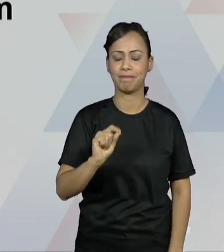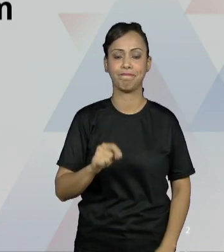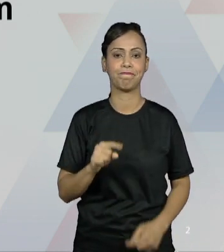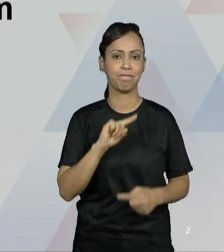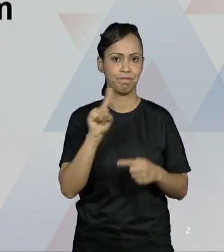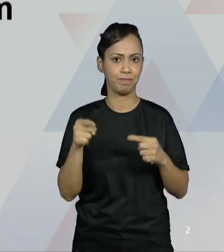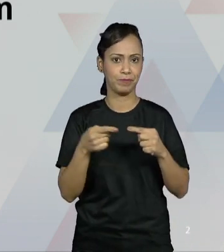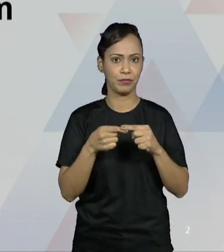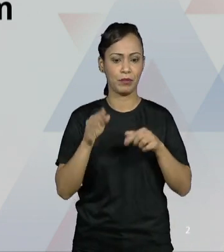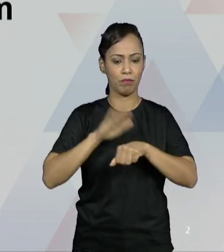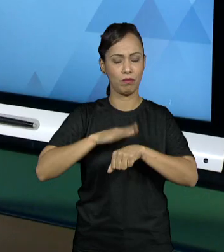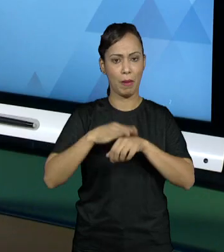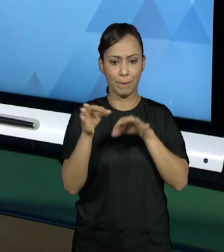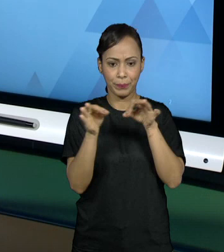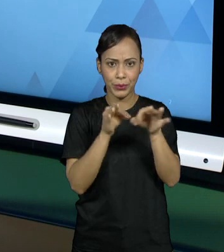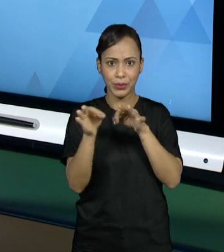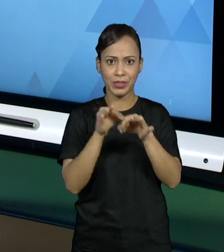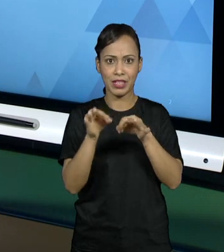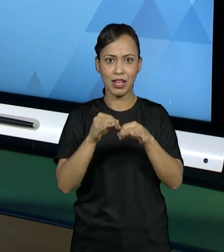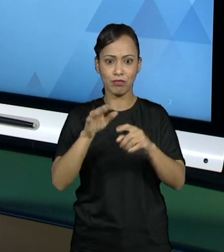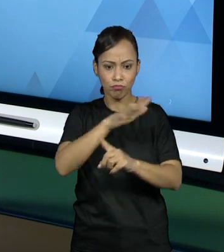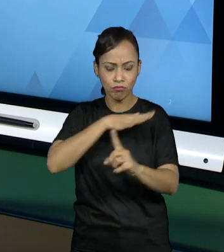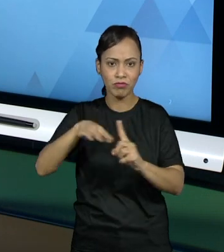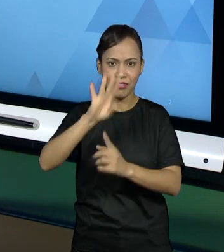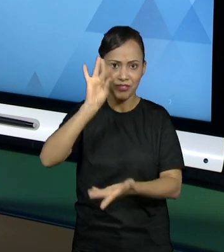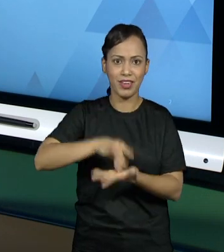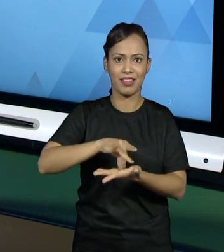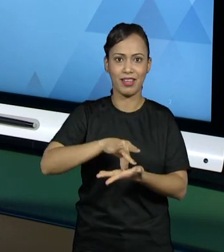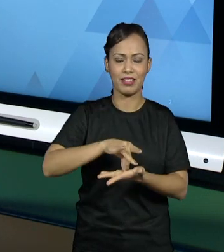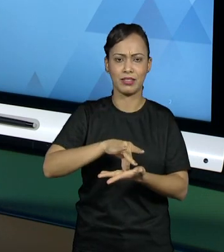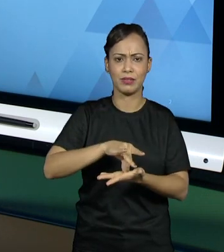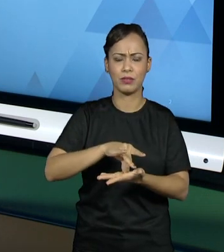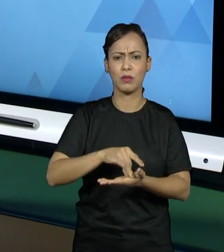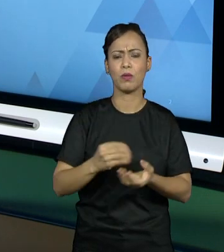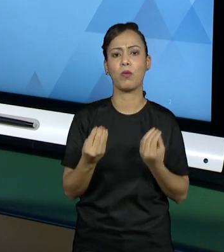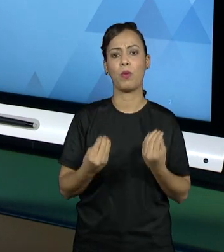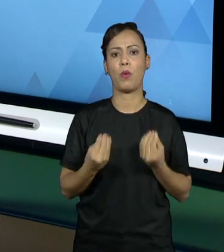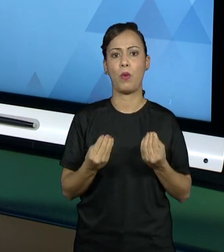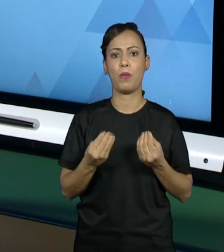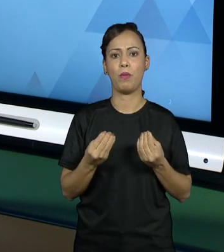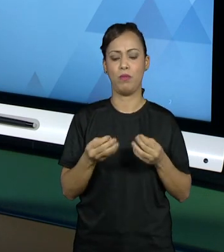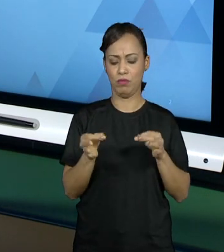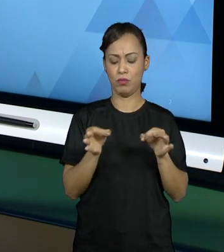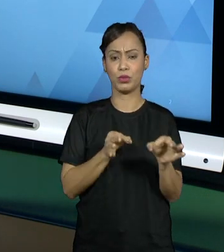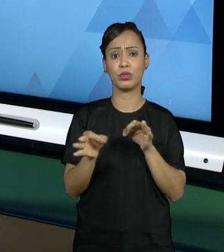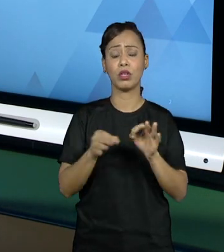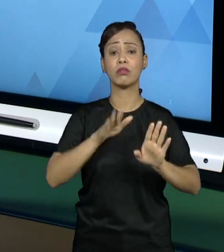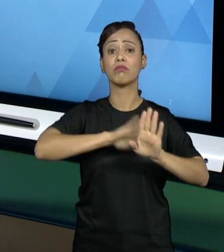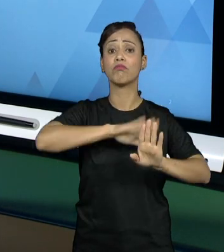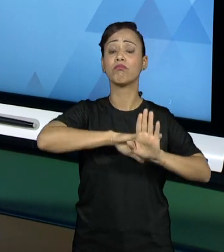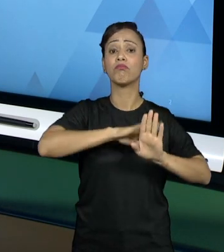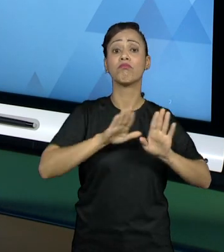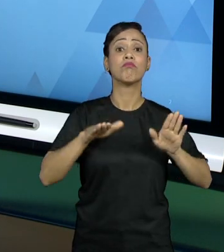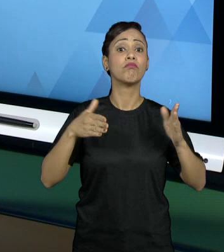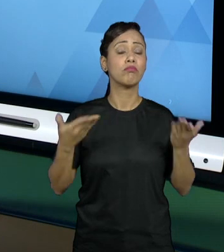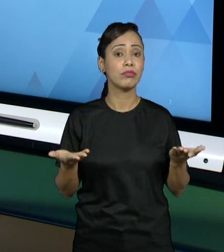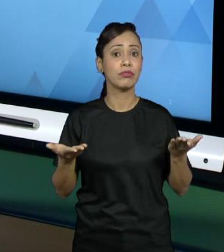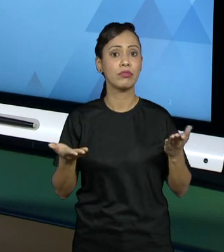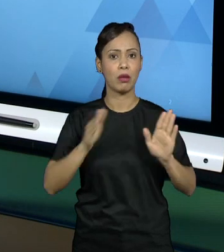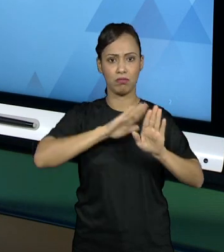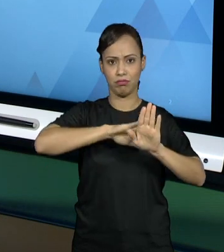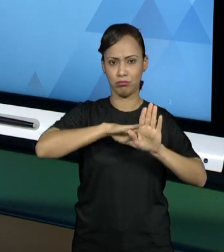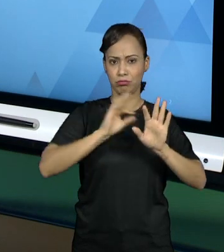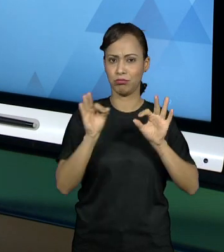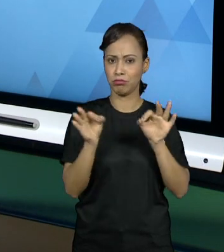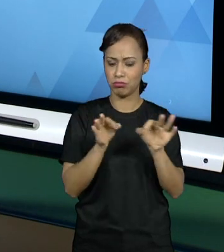projeto aplicado. Então, vamos entender agora o que é um projeto. Um projeto é um plano que